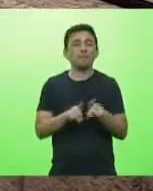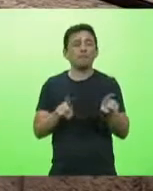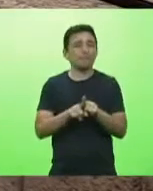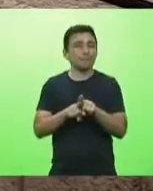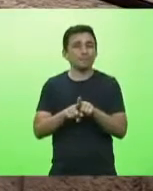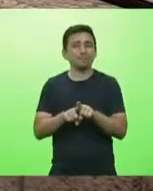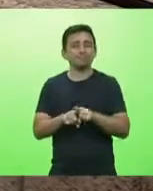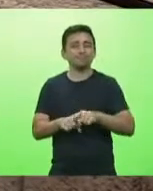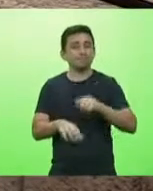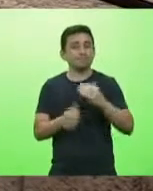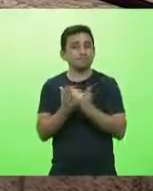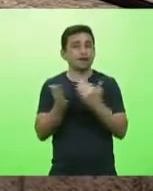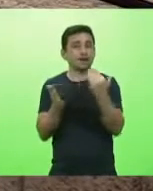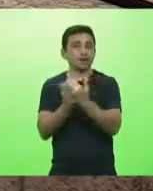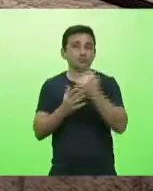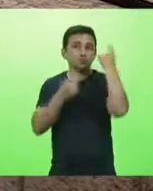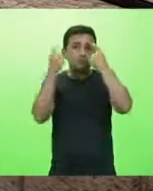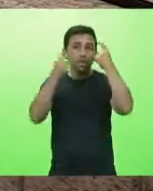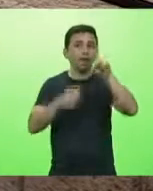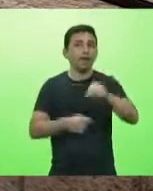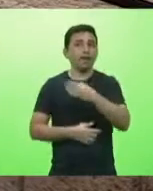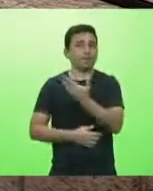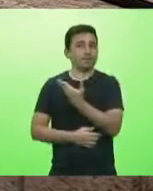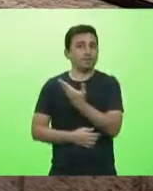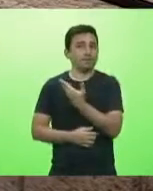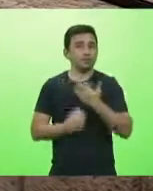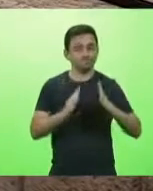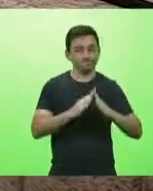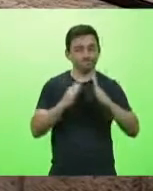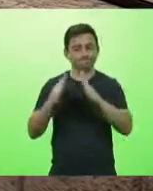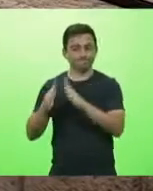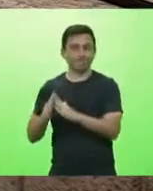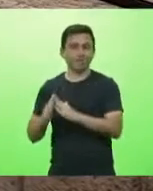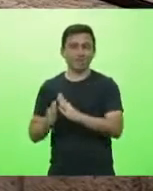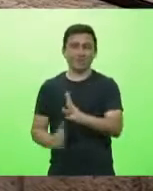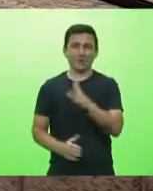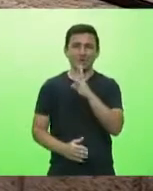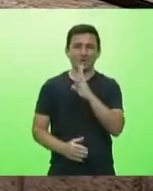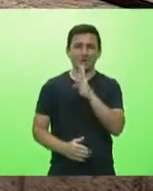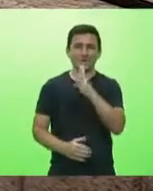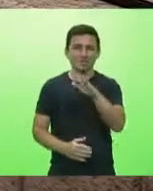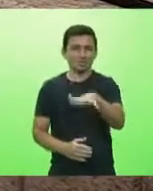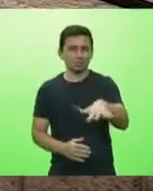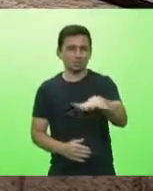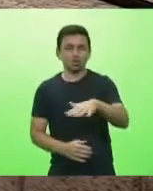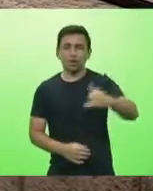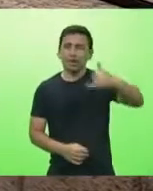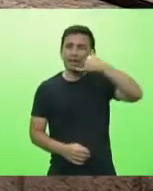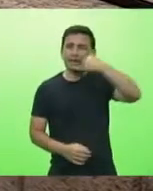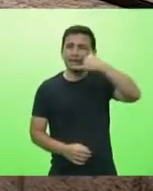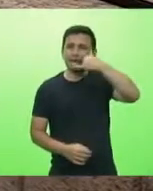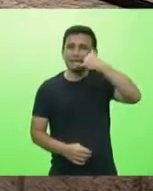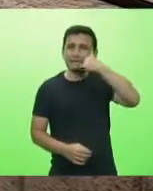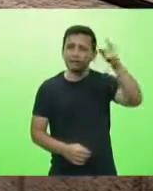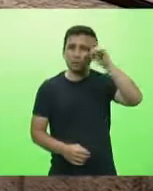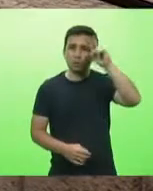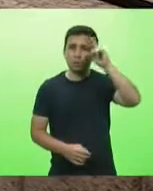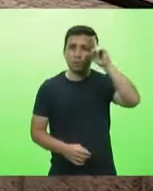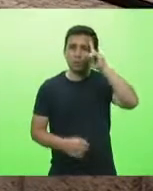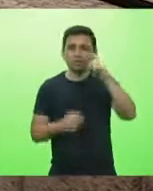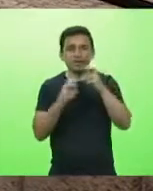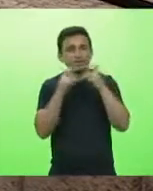são amigos são vizinhos são pessoas conhecidas de todo o estado que nos ligam diariamente pedindo